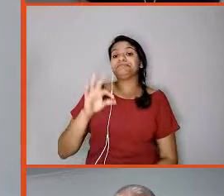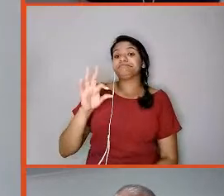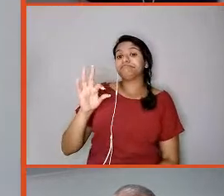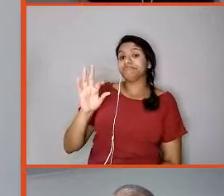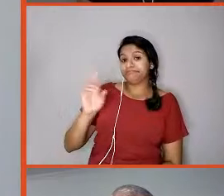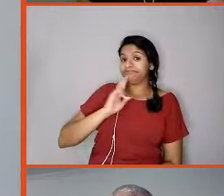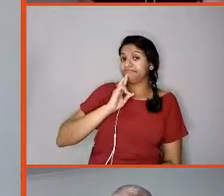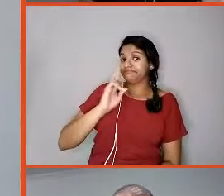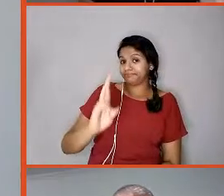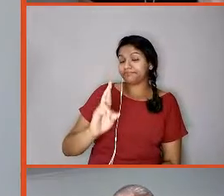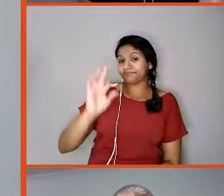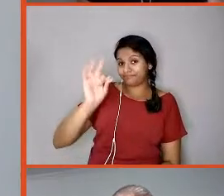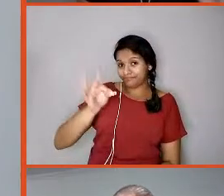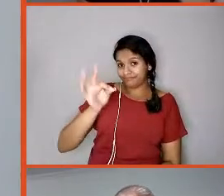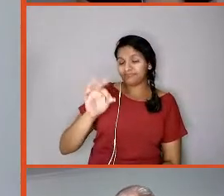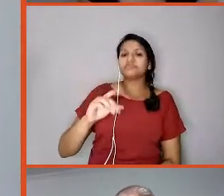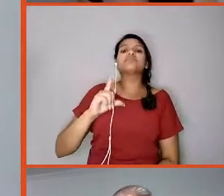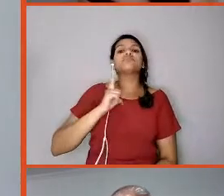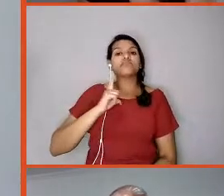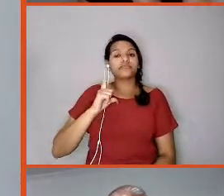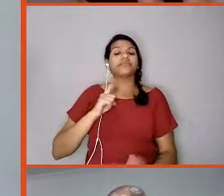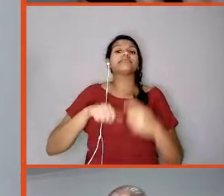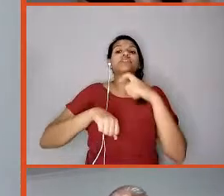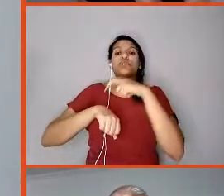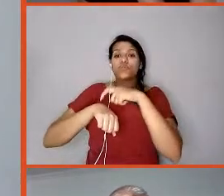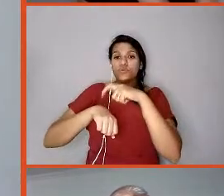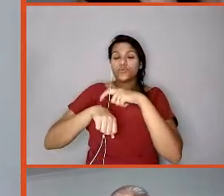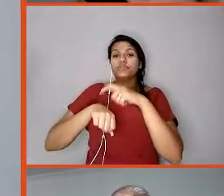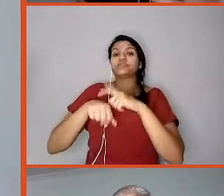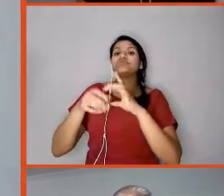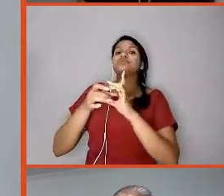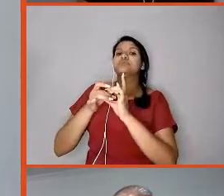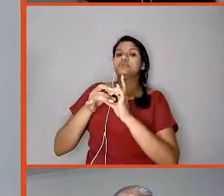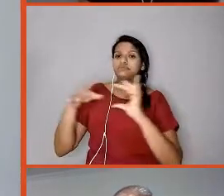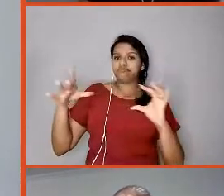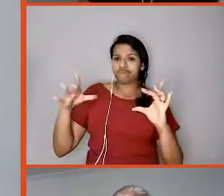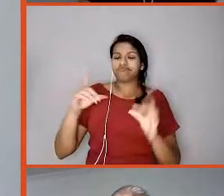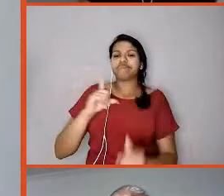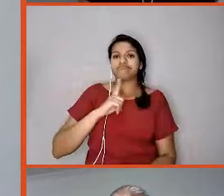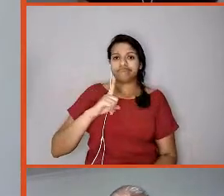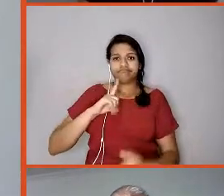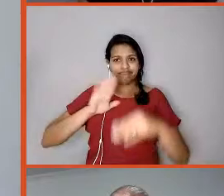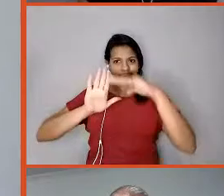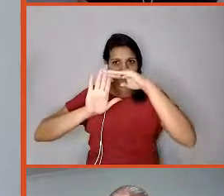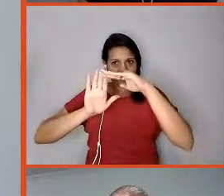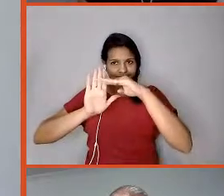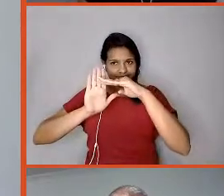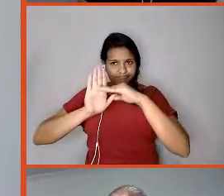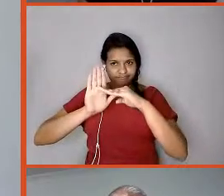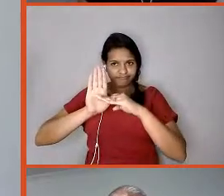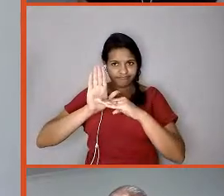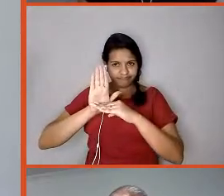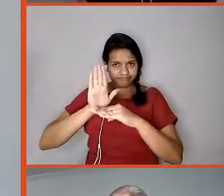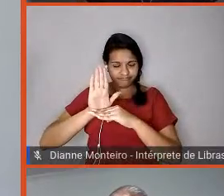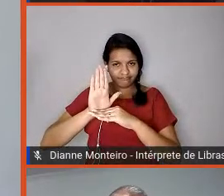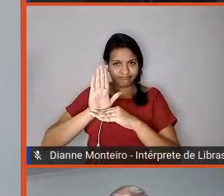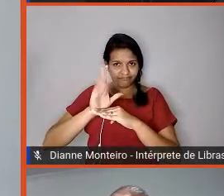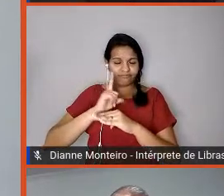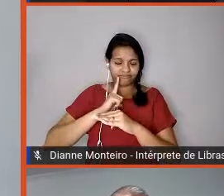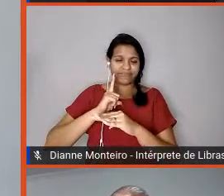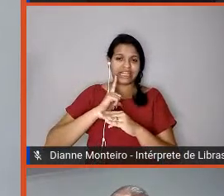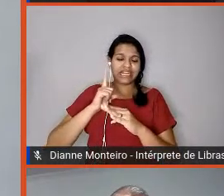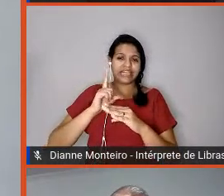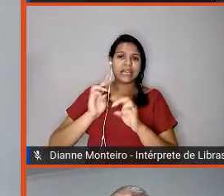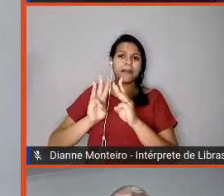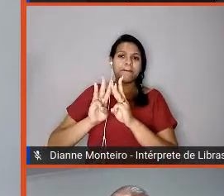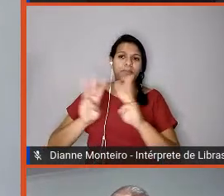existem horários disponíveis dentro do portal que nós temos dos credenciados no